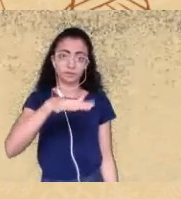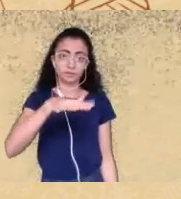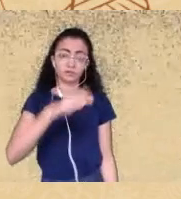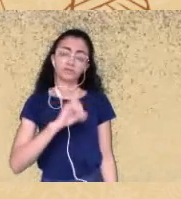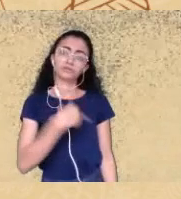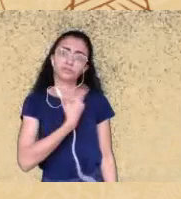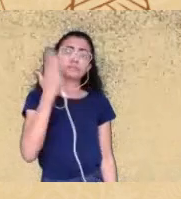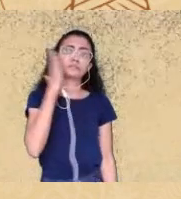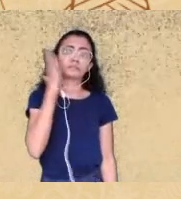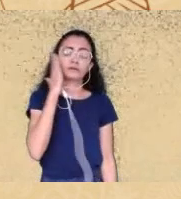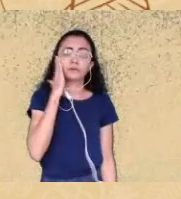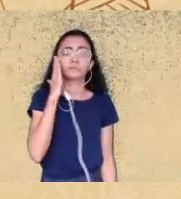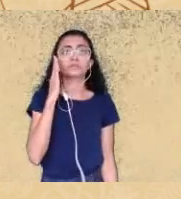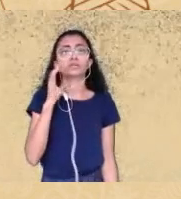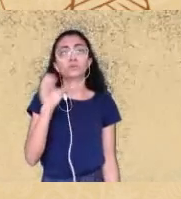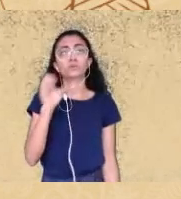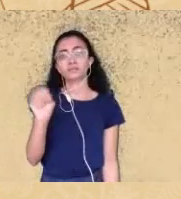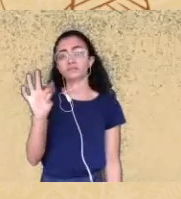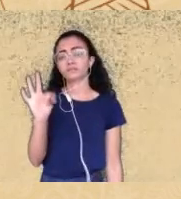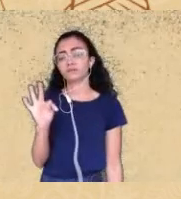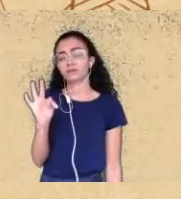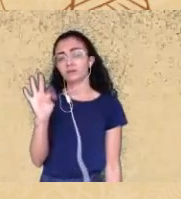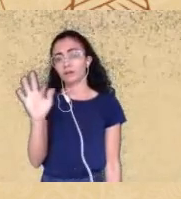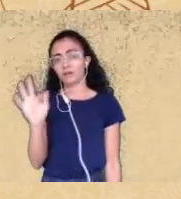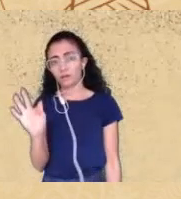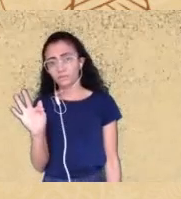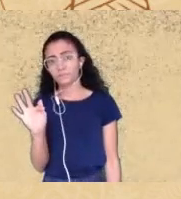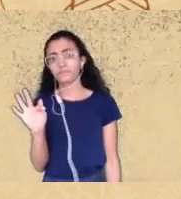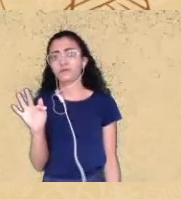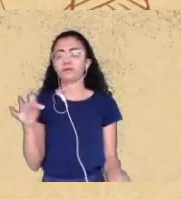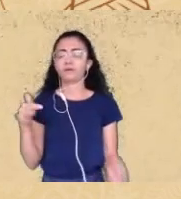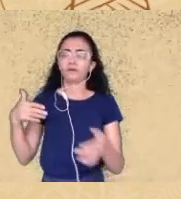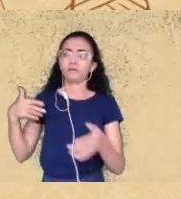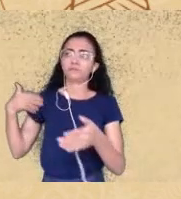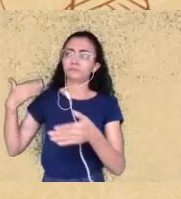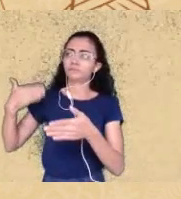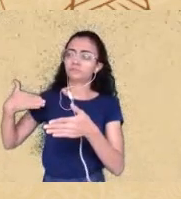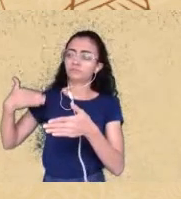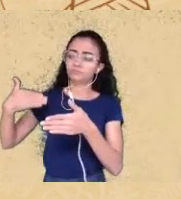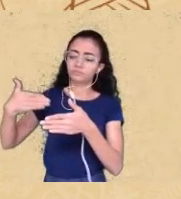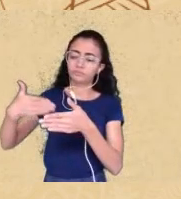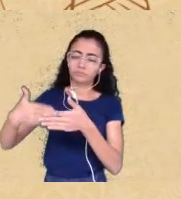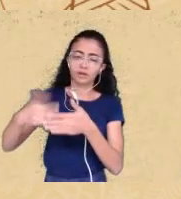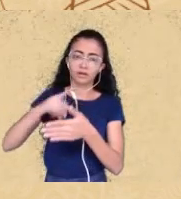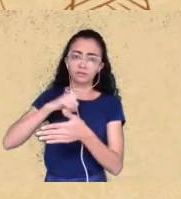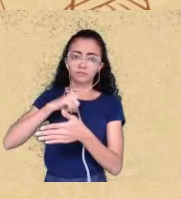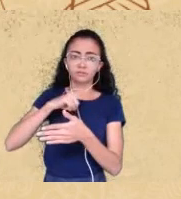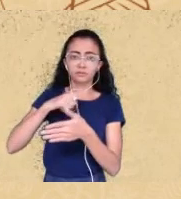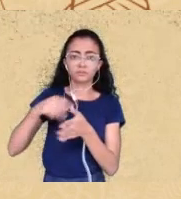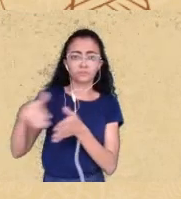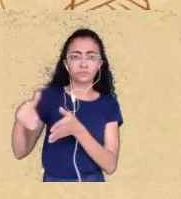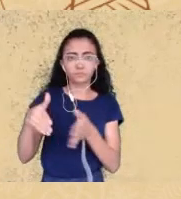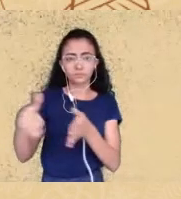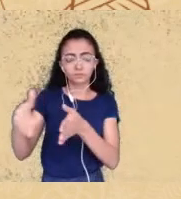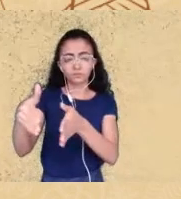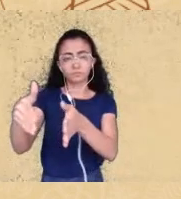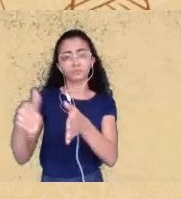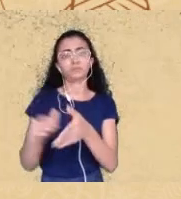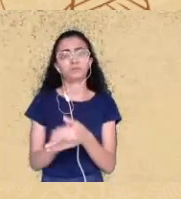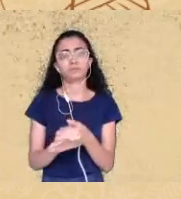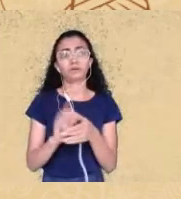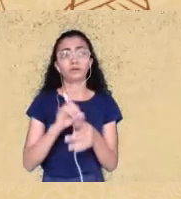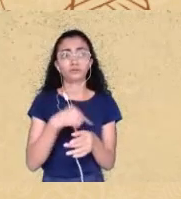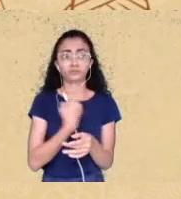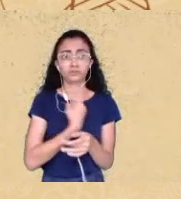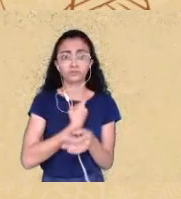STF tem seus caminhos então nós temos autonomia como centro da nossa luta então nós estamos em espaços